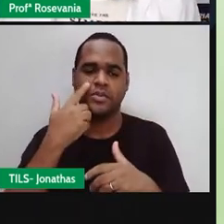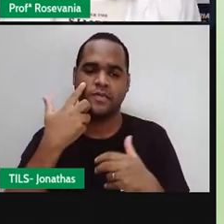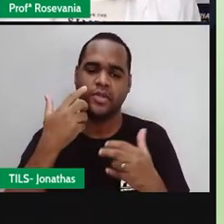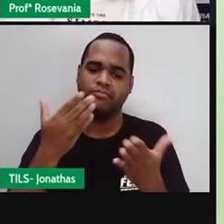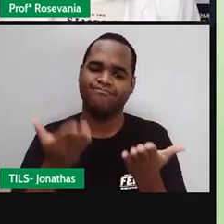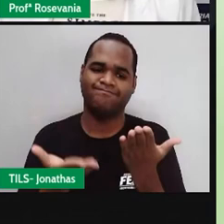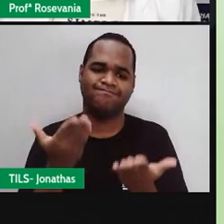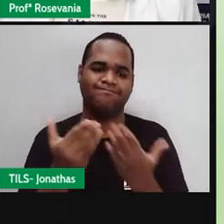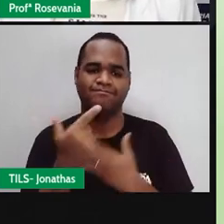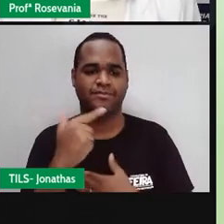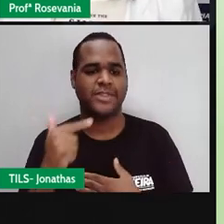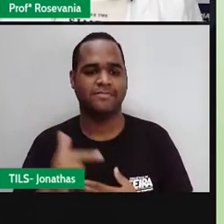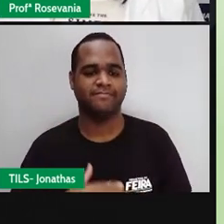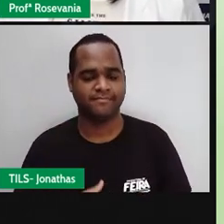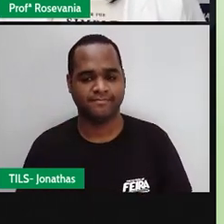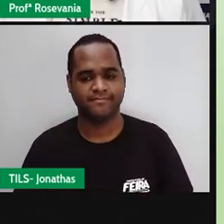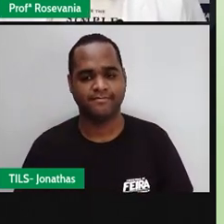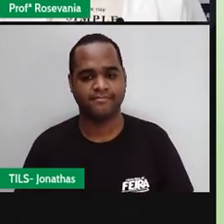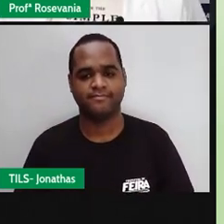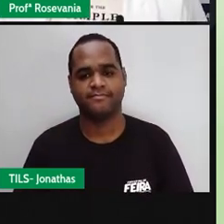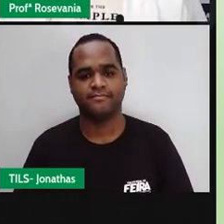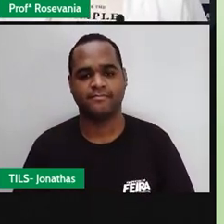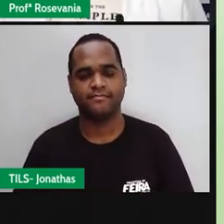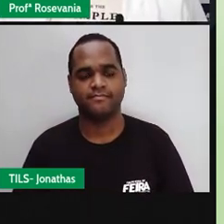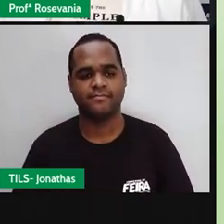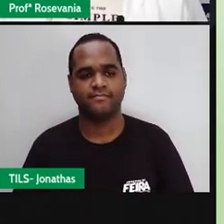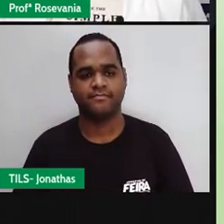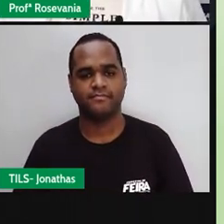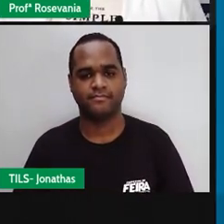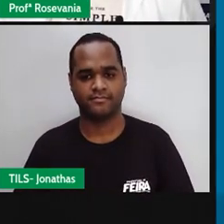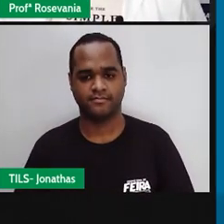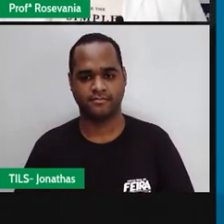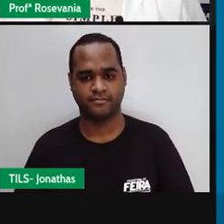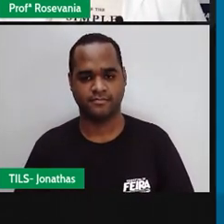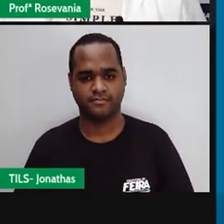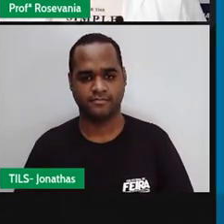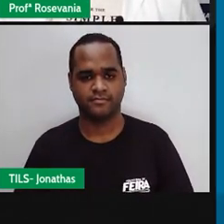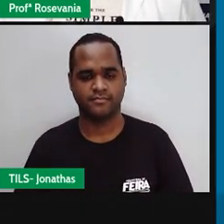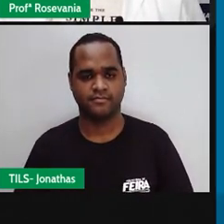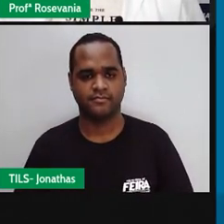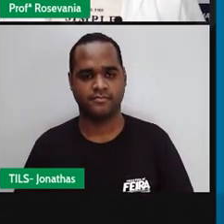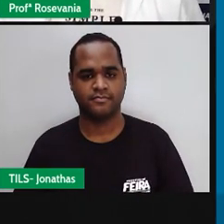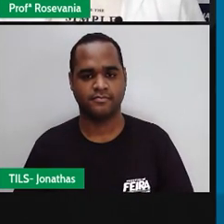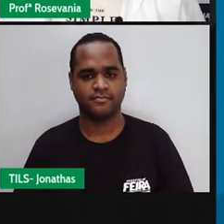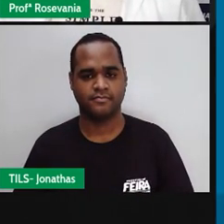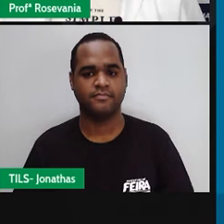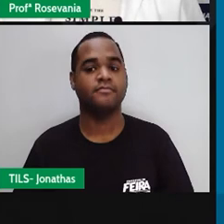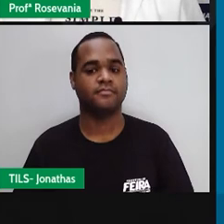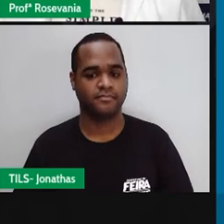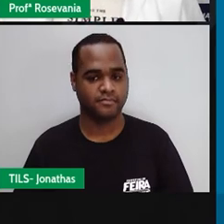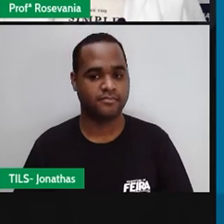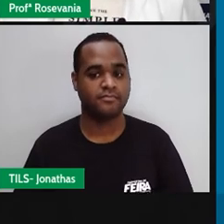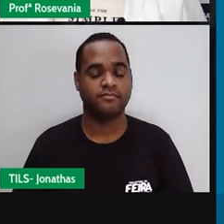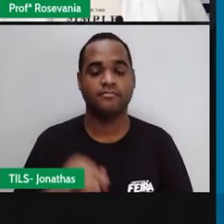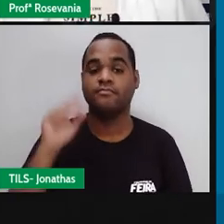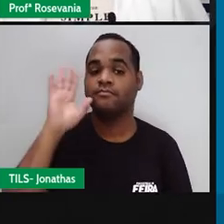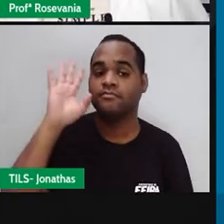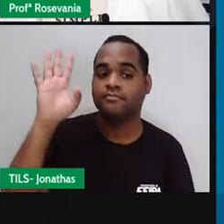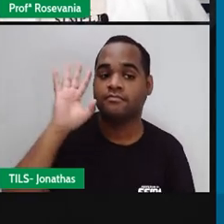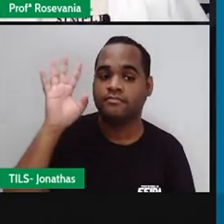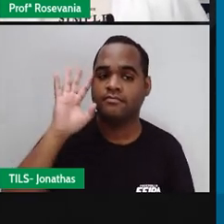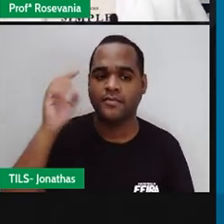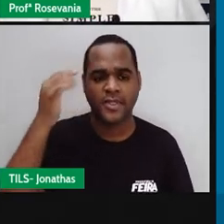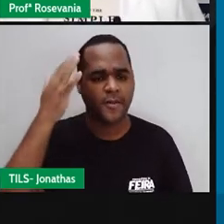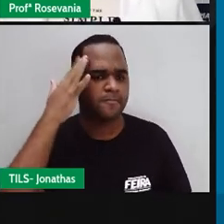desequilíbrio ambiental, vamos lá, continuando, né, aí a gente precisa pensar numa logística